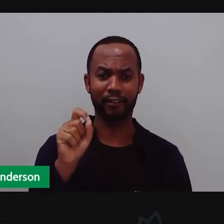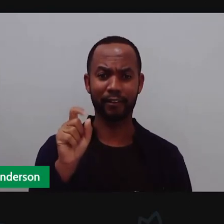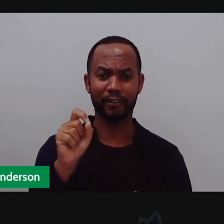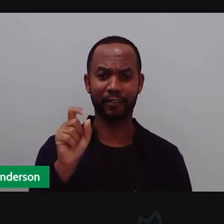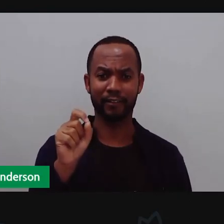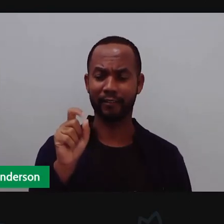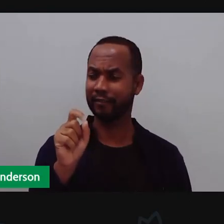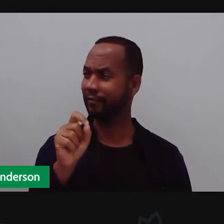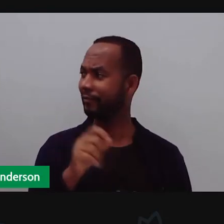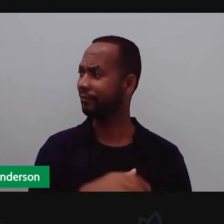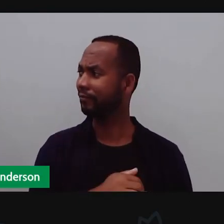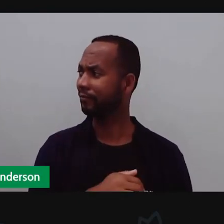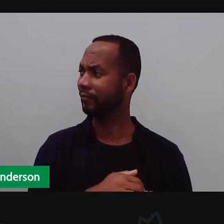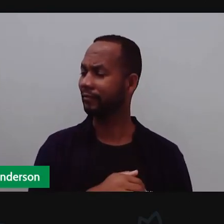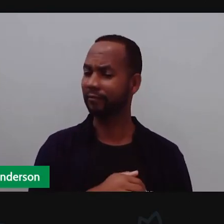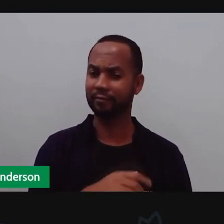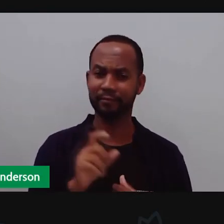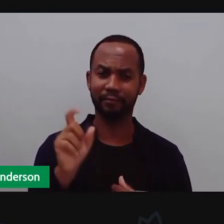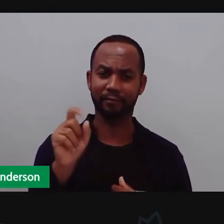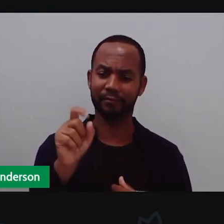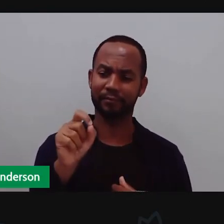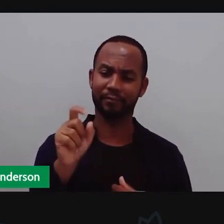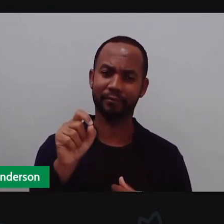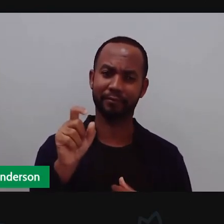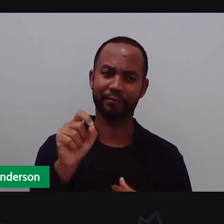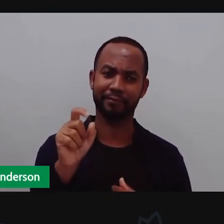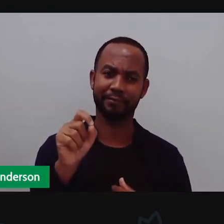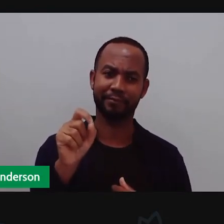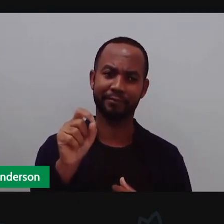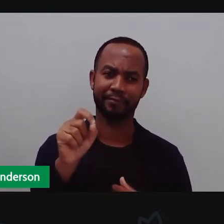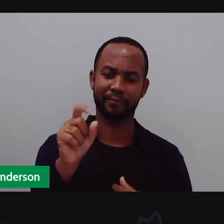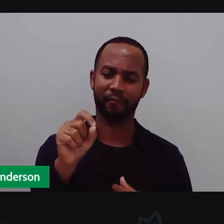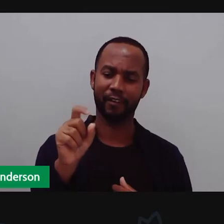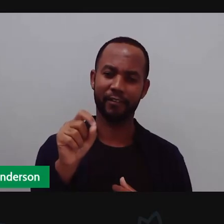Toque, toque. Ah, assim? Não, assim.